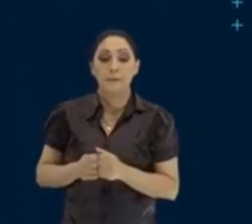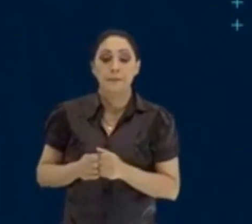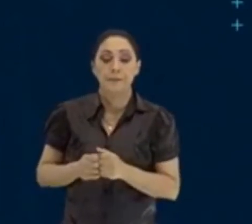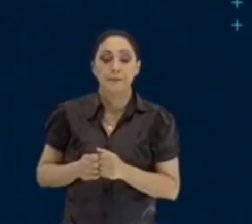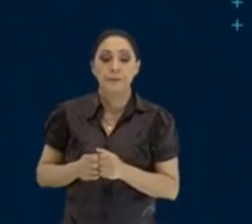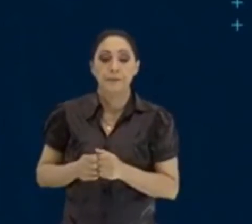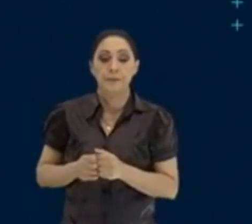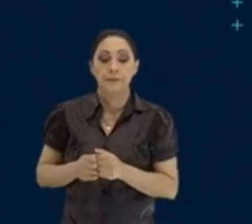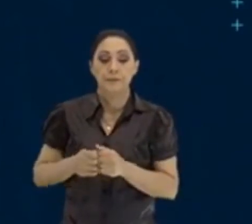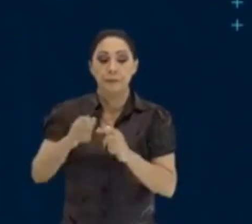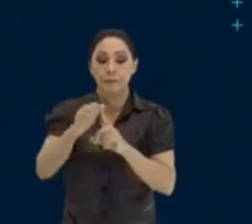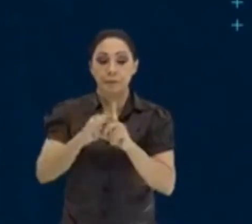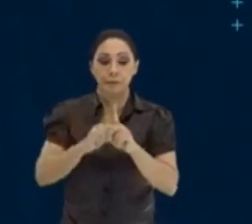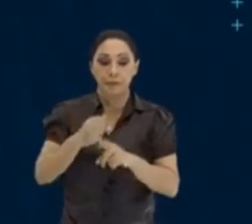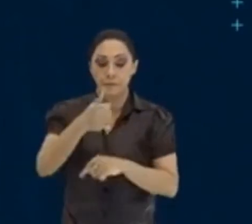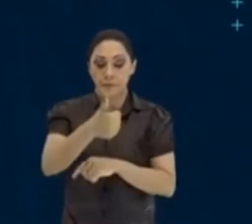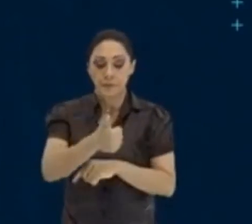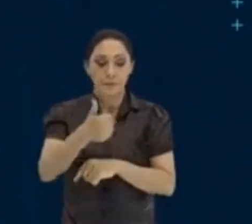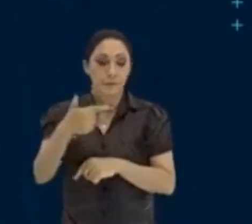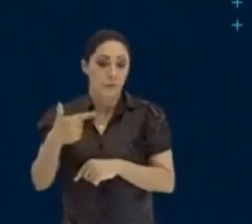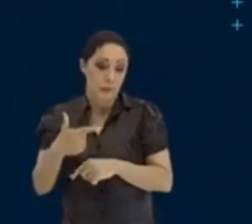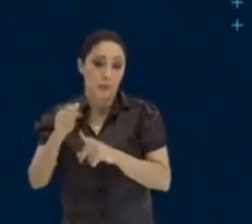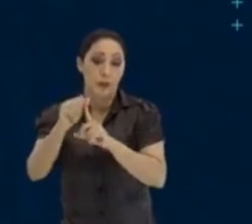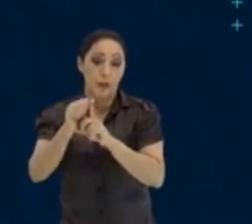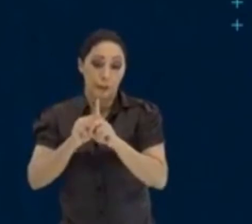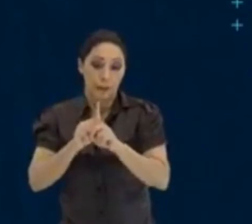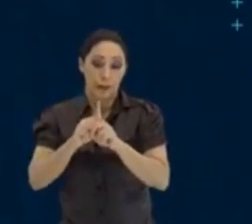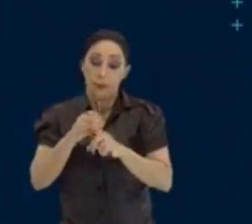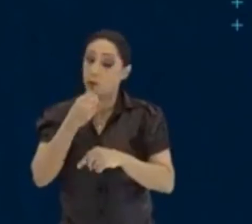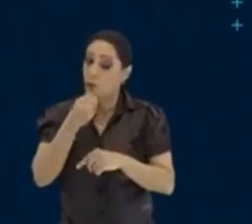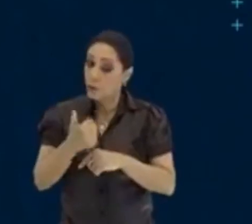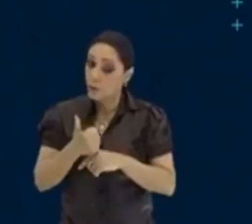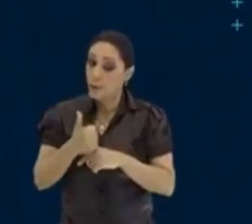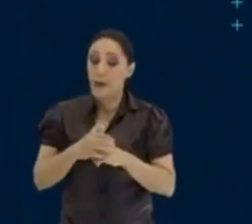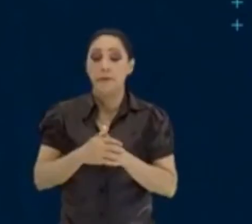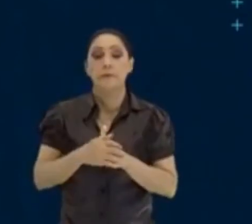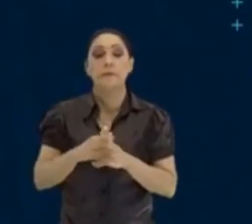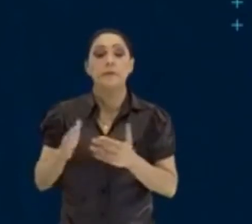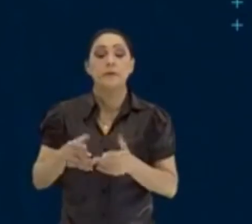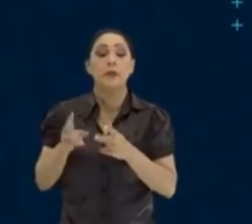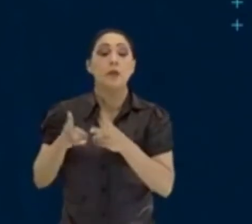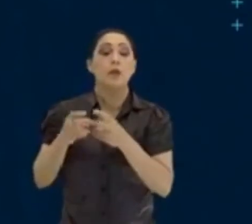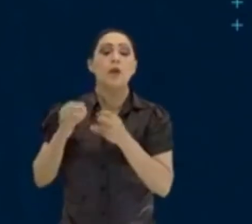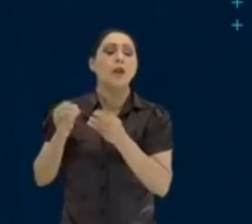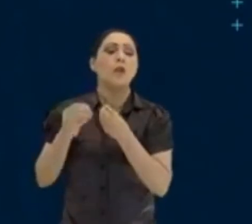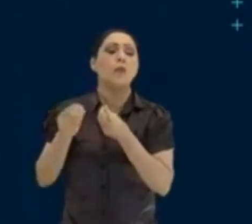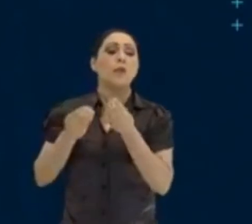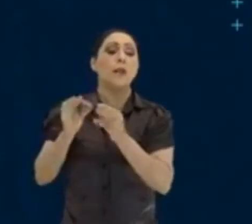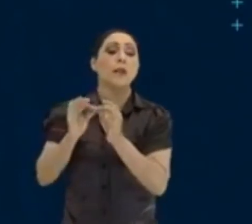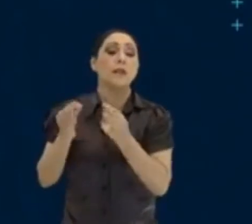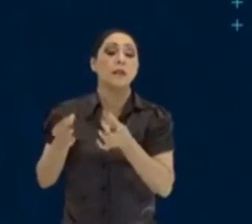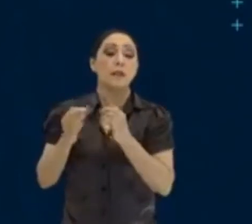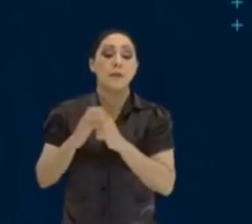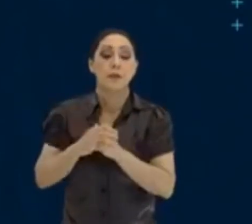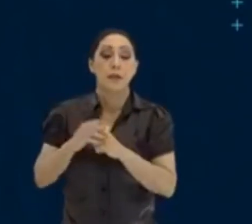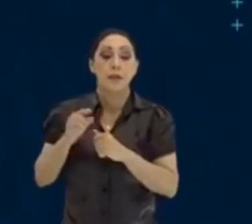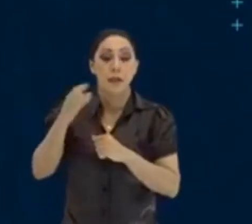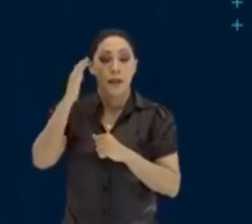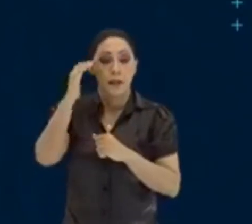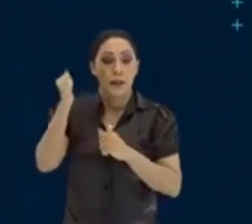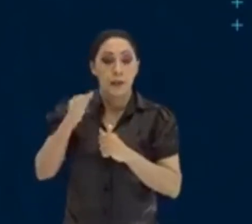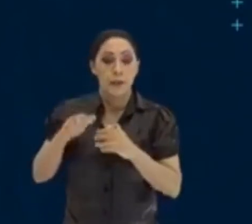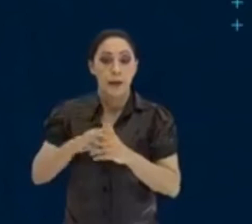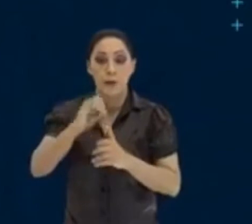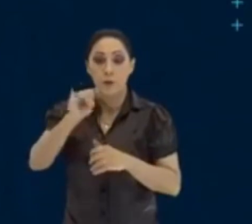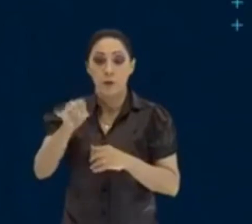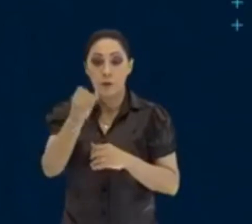meses. Tudo bem? Olha como é simples. Ele quer saber qual é o juros aplicado aí.